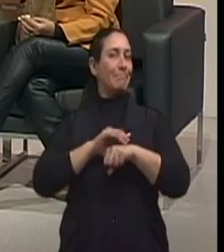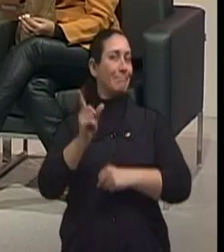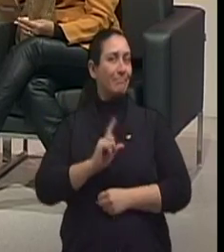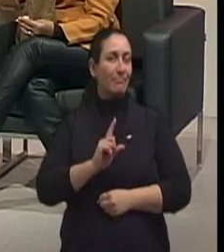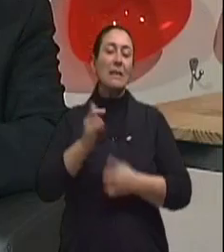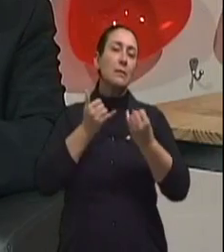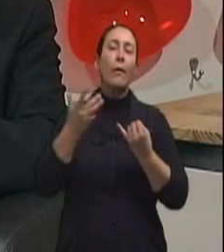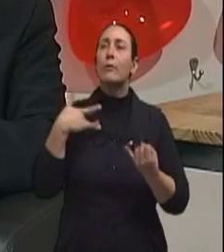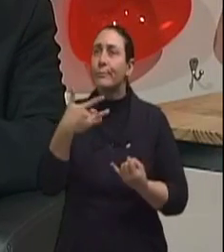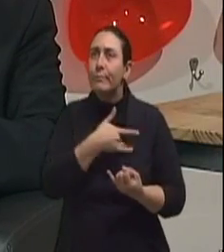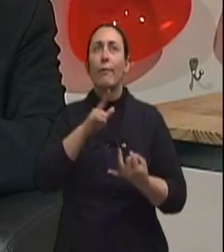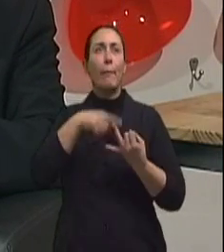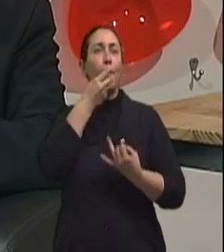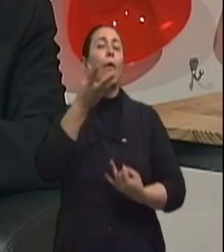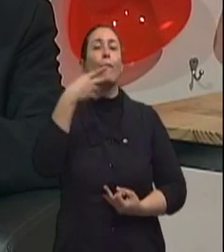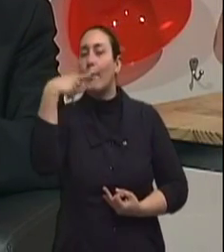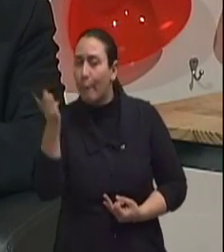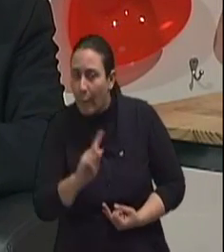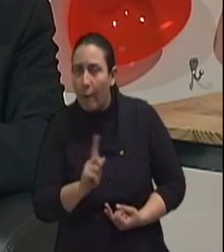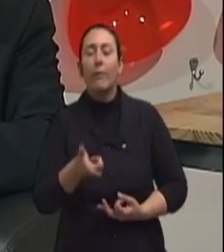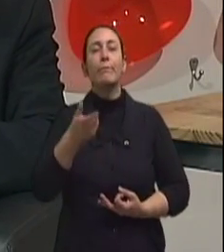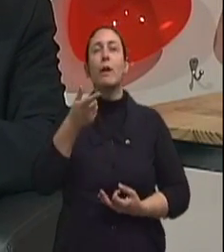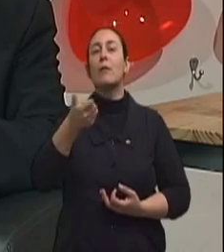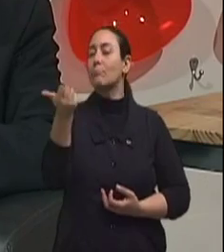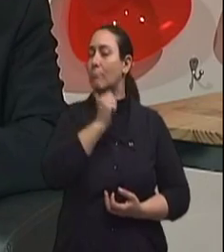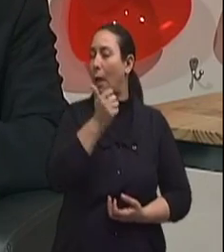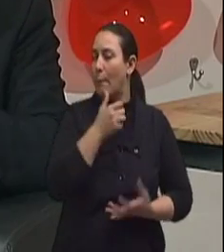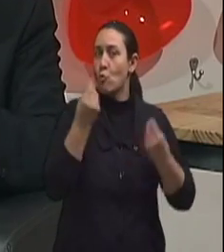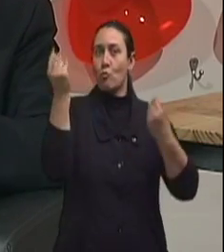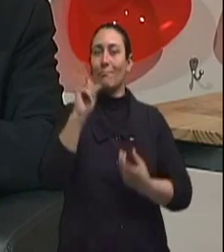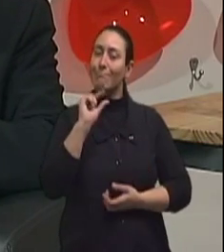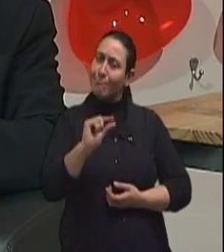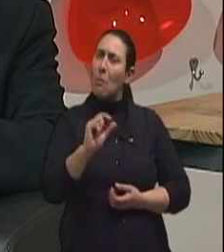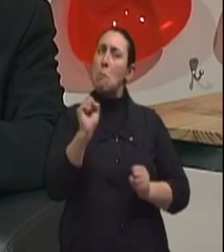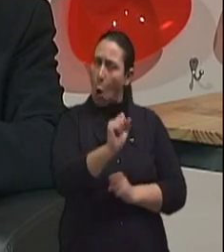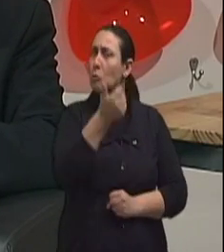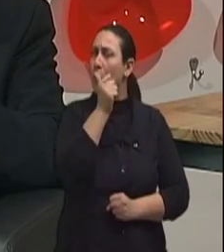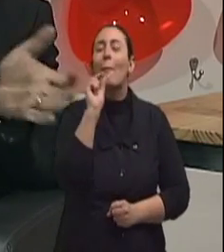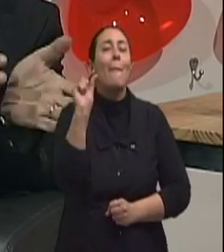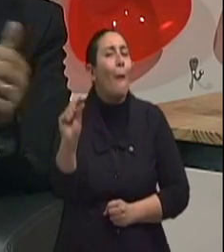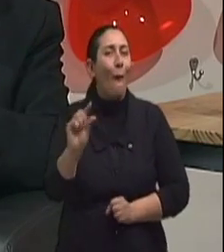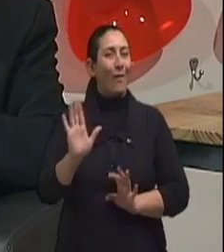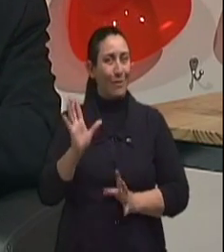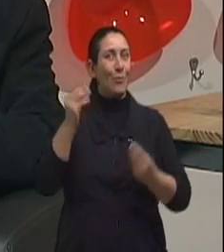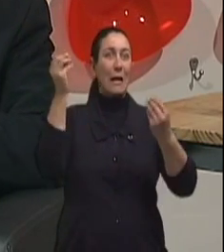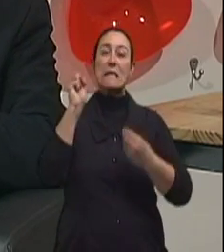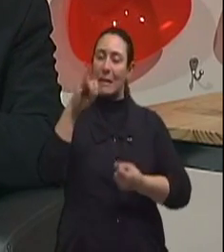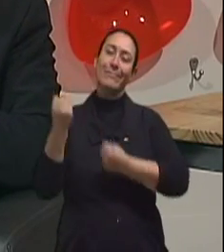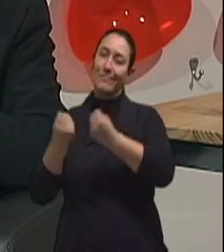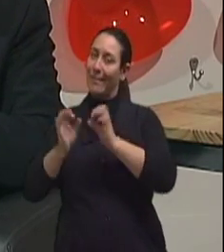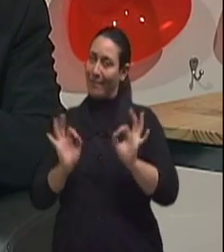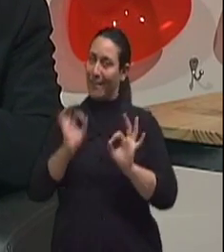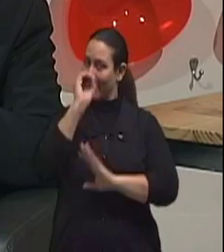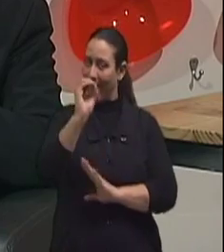não fumar, ingesta pequena de álcool, moderada, não precisa ser uma abstinência, exceto se vai dirigir, né? Claro,